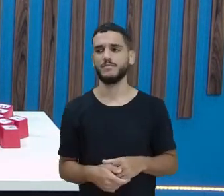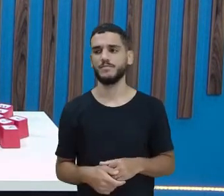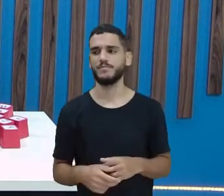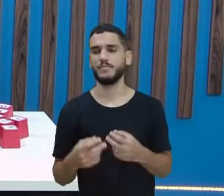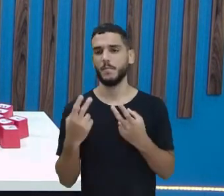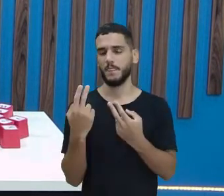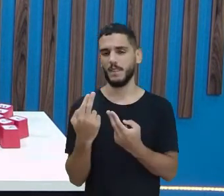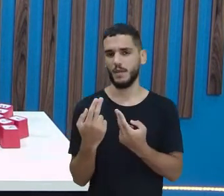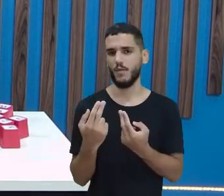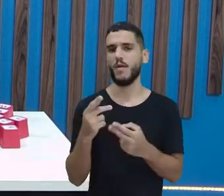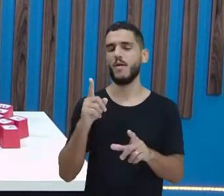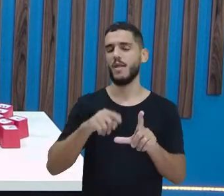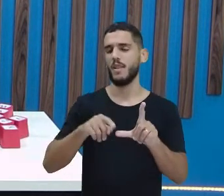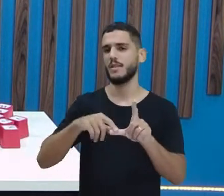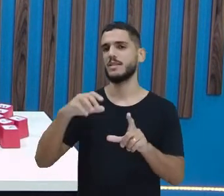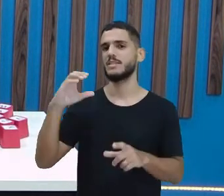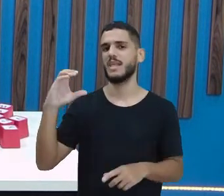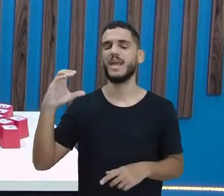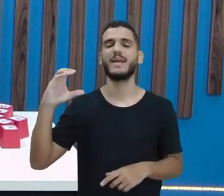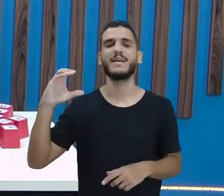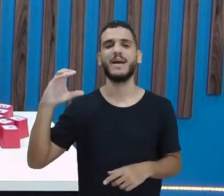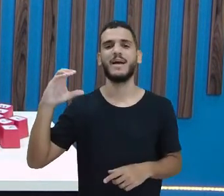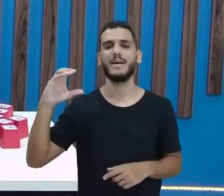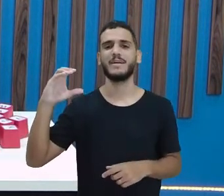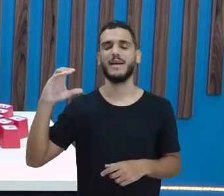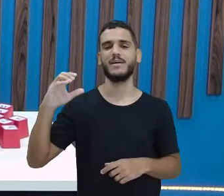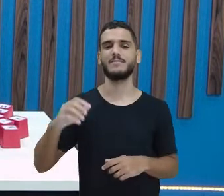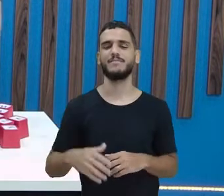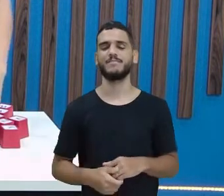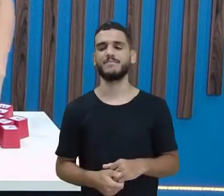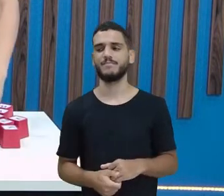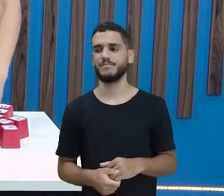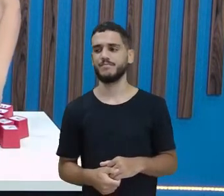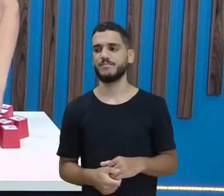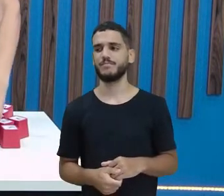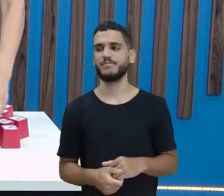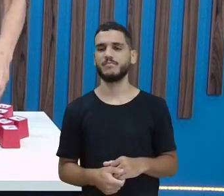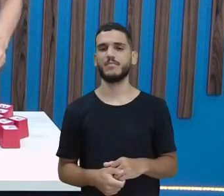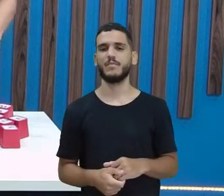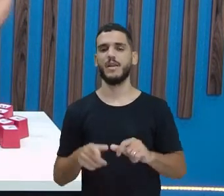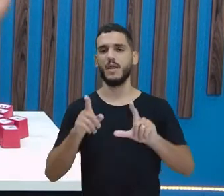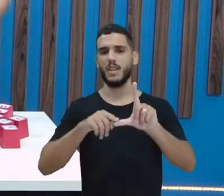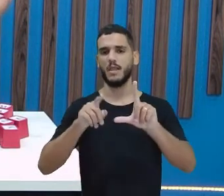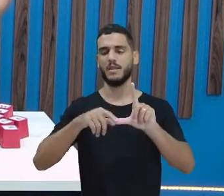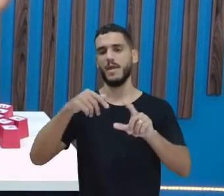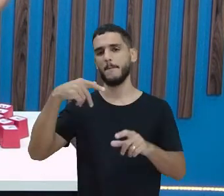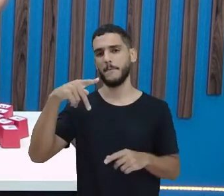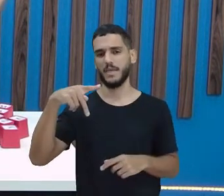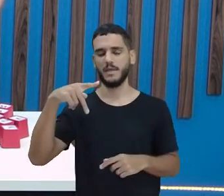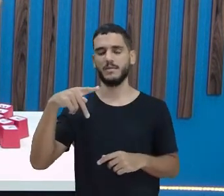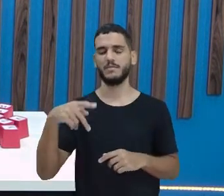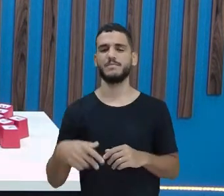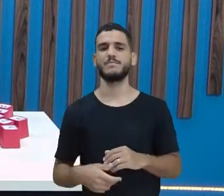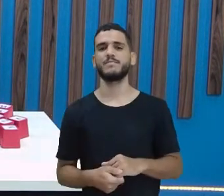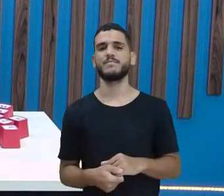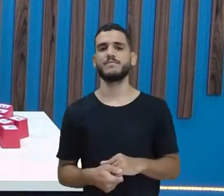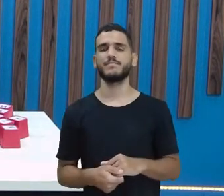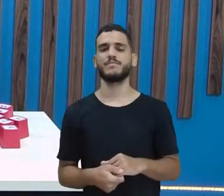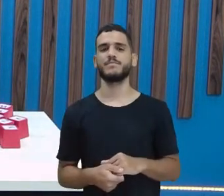letra C, cã, cã. A letra P, pã, pã.